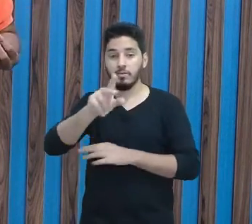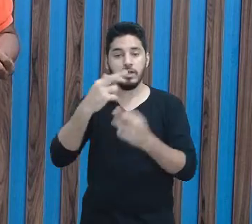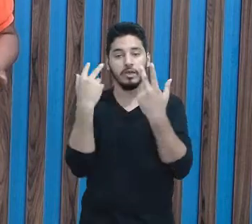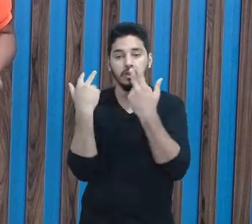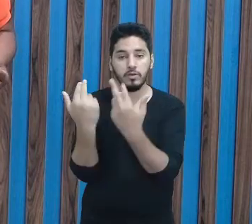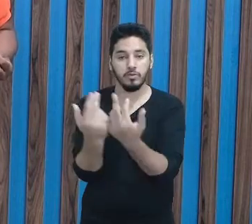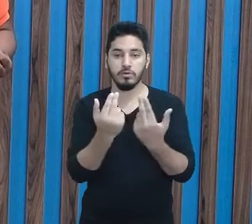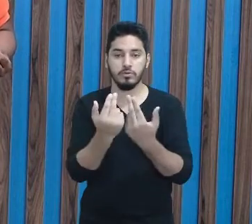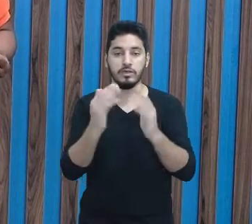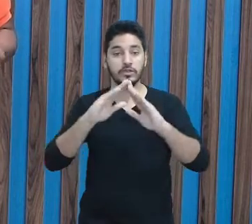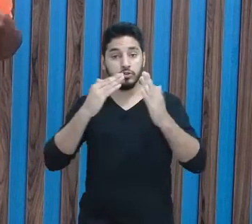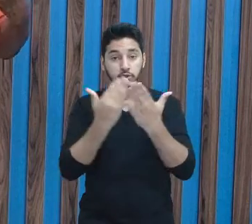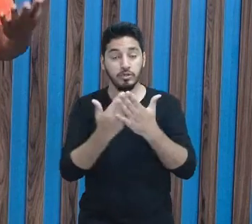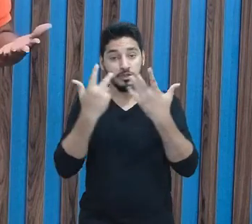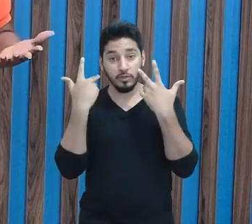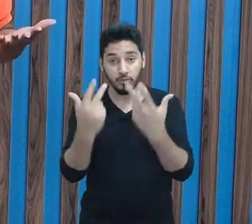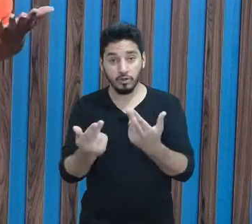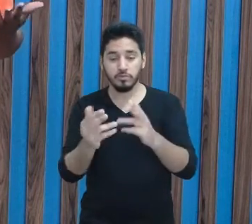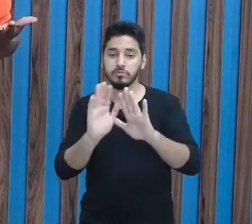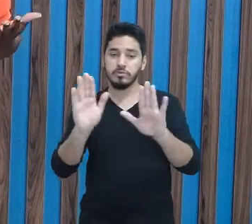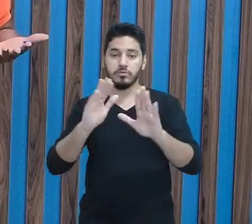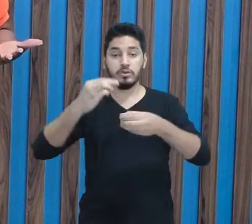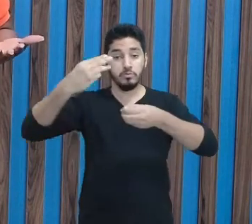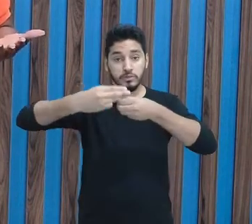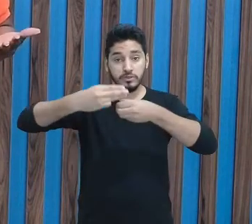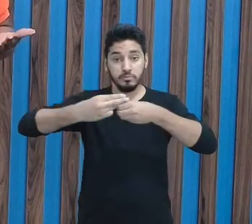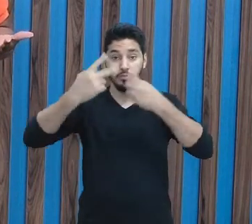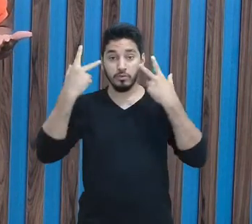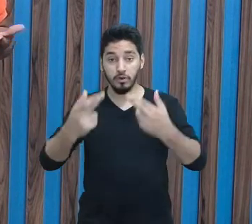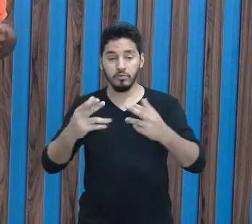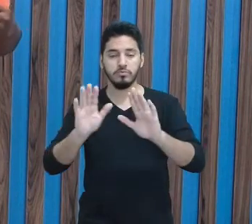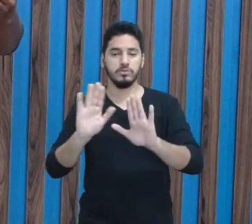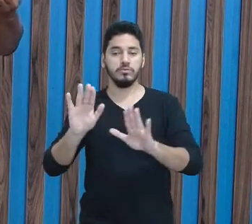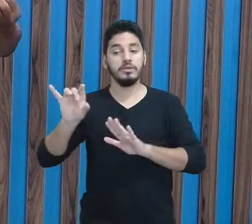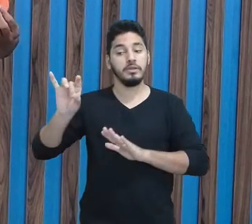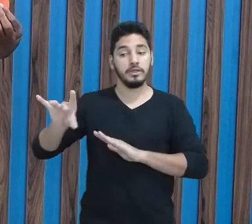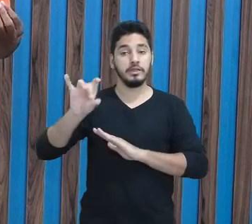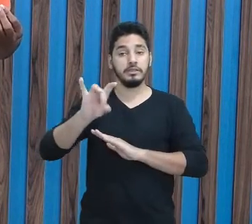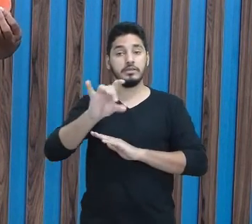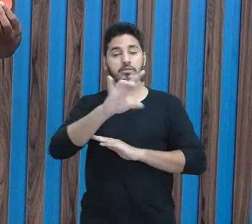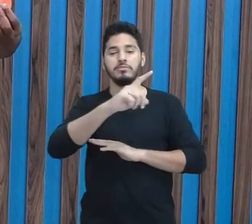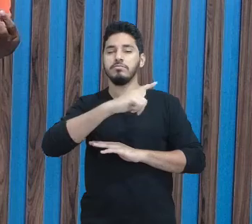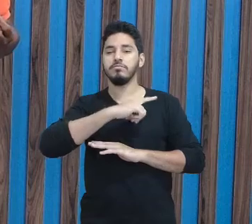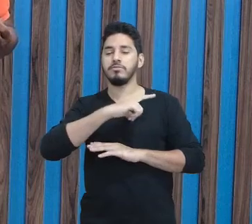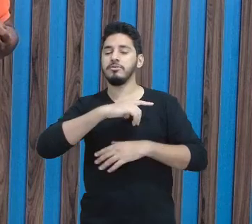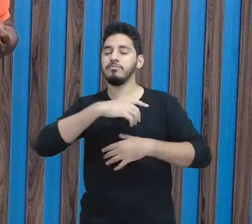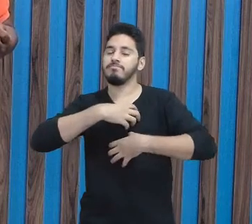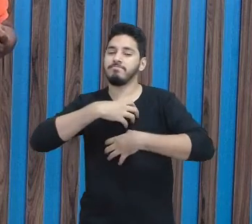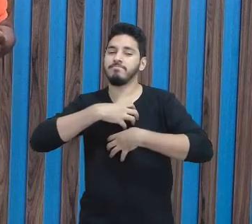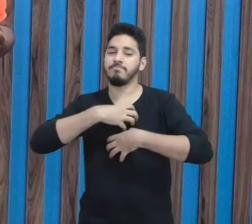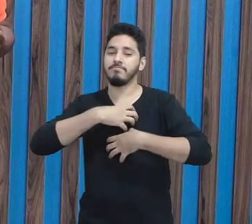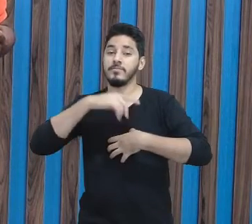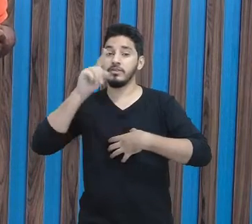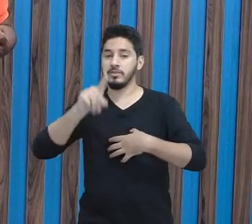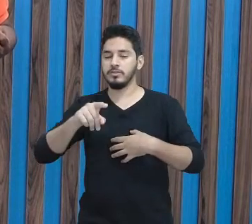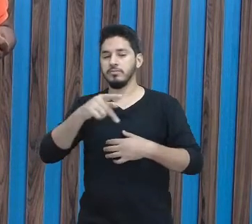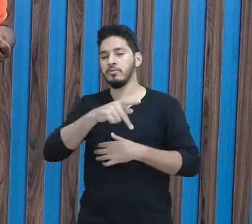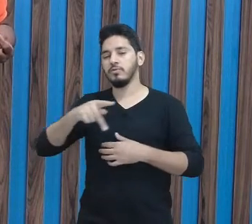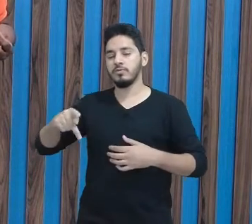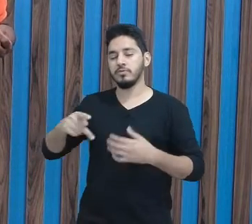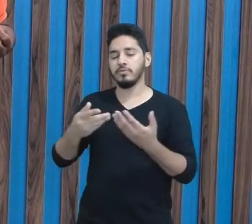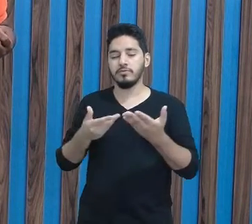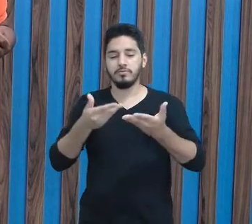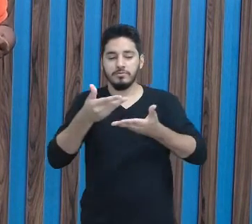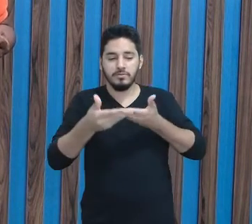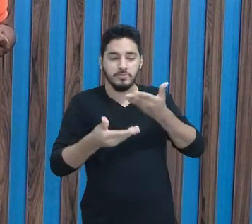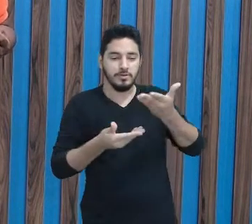a nossa escola também não, o nosso município também não, cada um é de um jeitinho. E esse jeitinho que o professor, com a sua